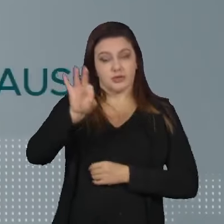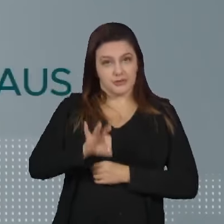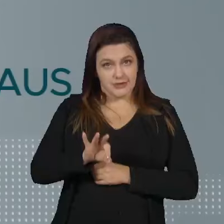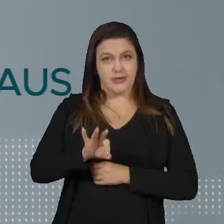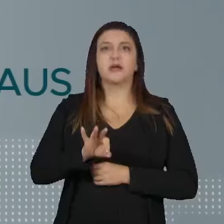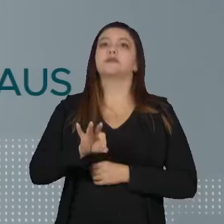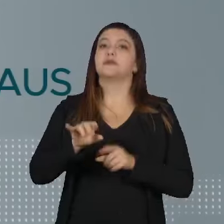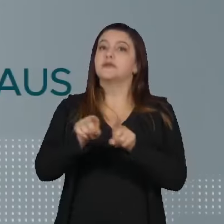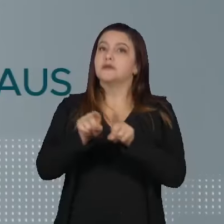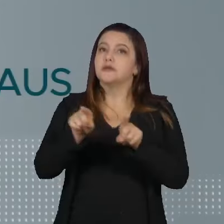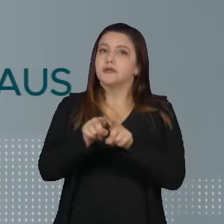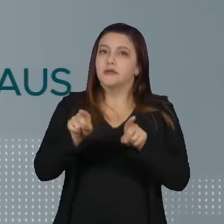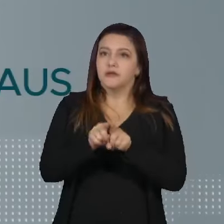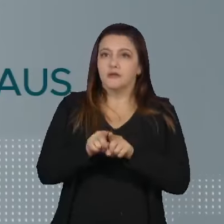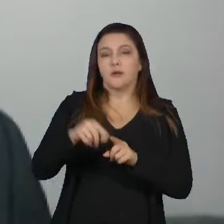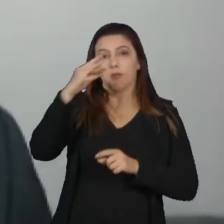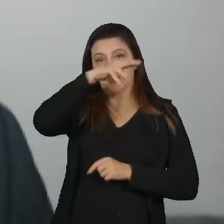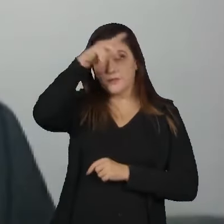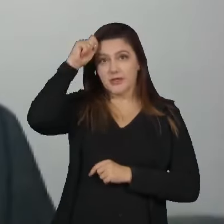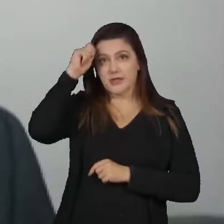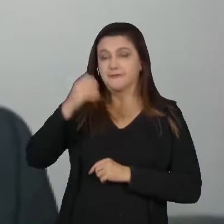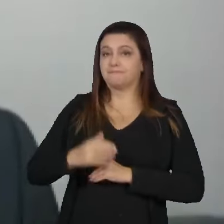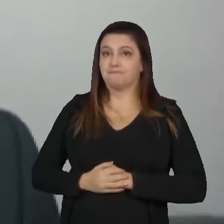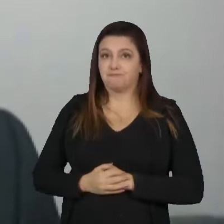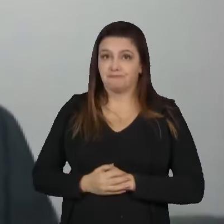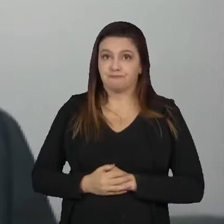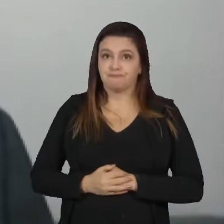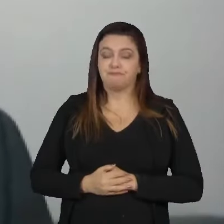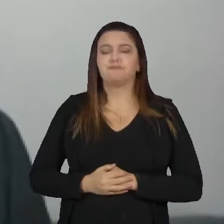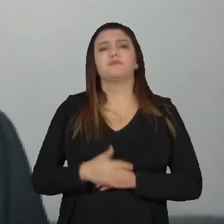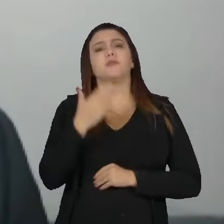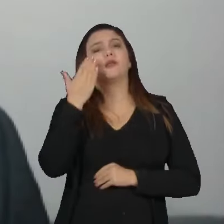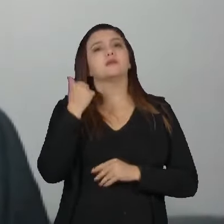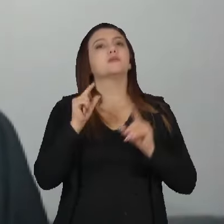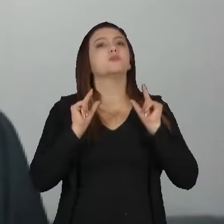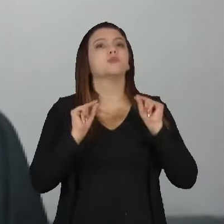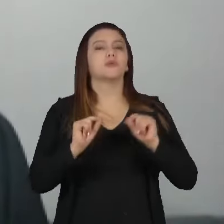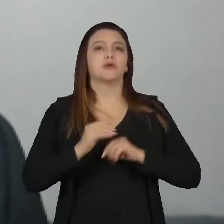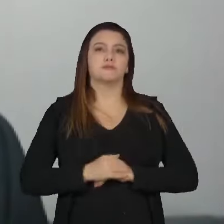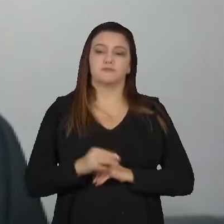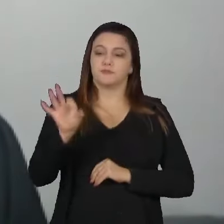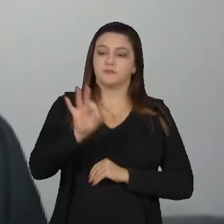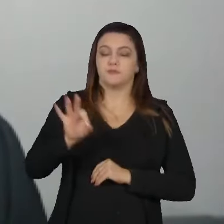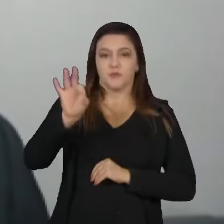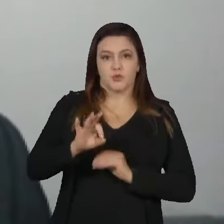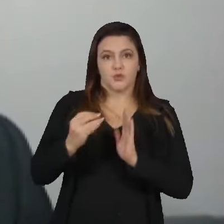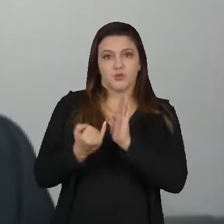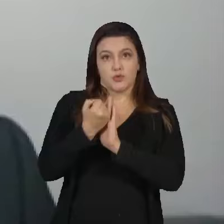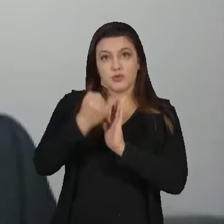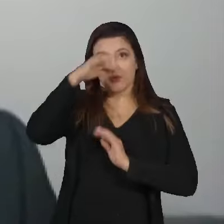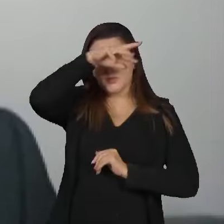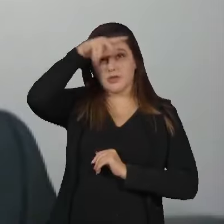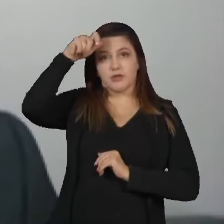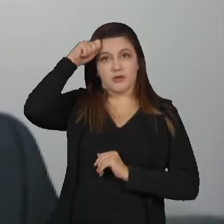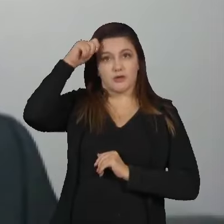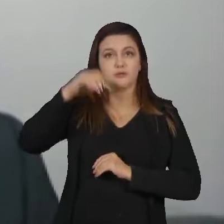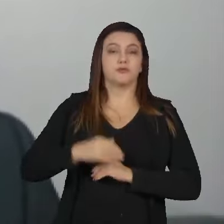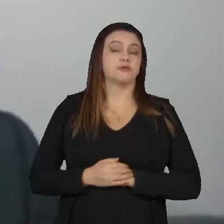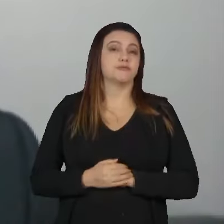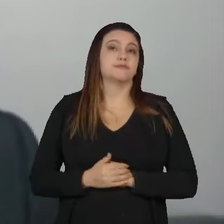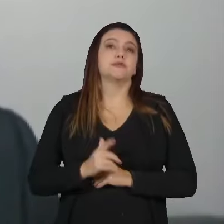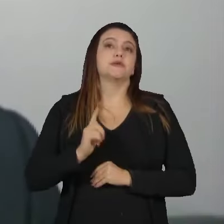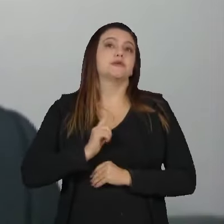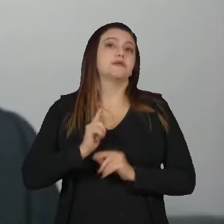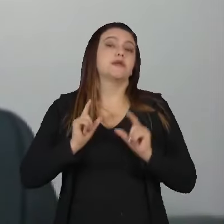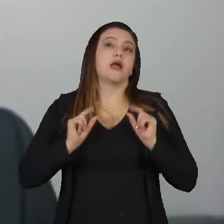fortunas e a Zona Franca de Manaus. O que se sabe é que boa parte do benefício fiscal da Zona Franca de Manaus acaba